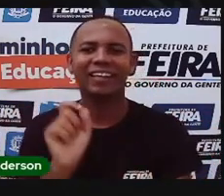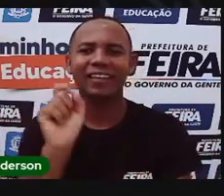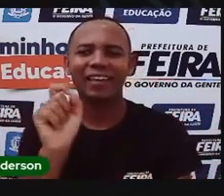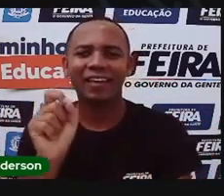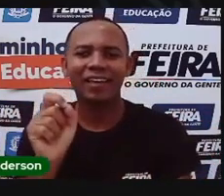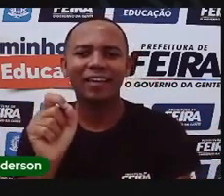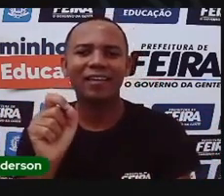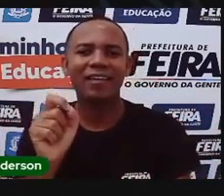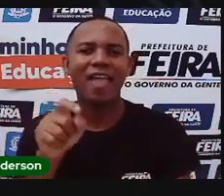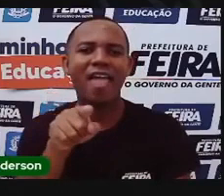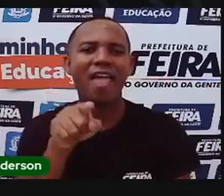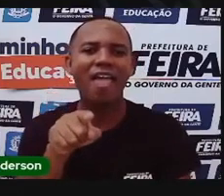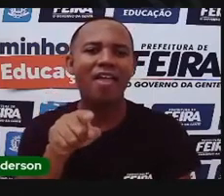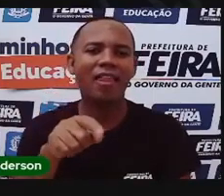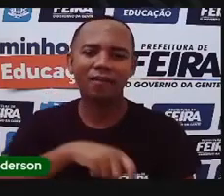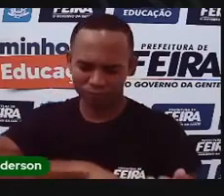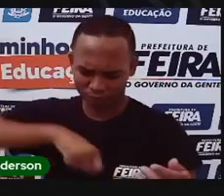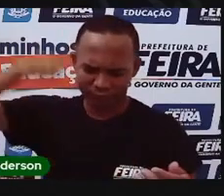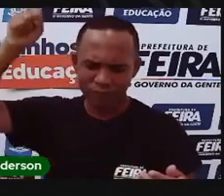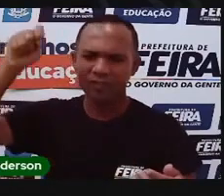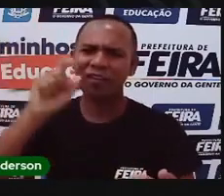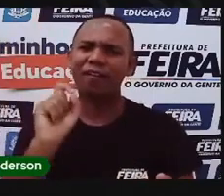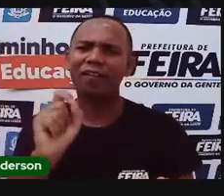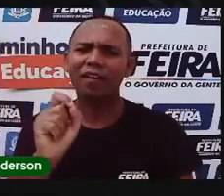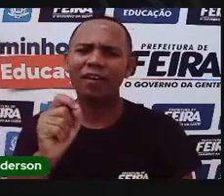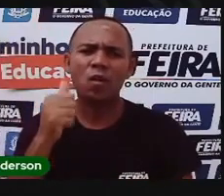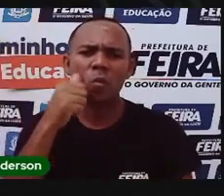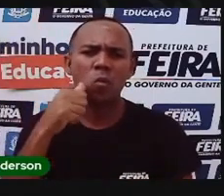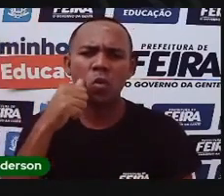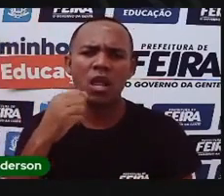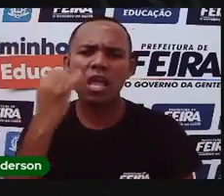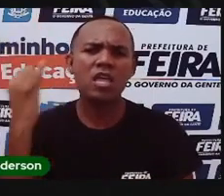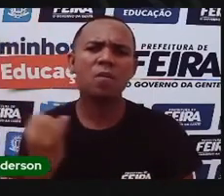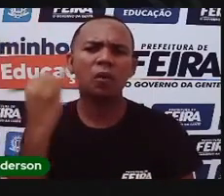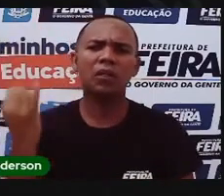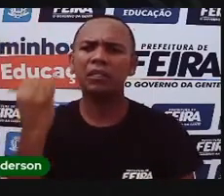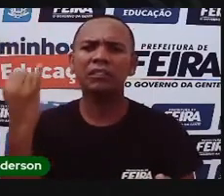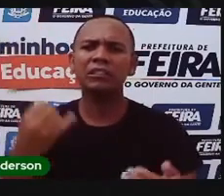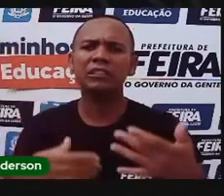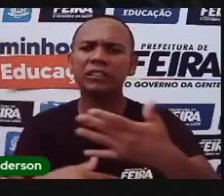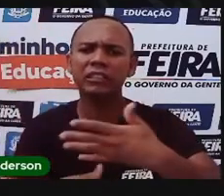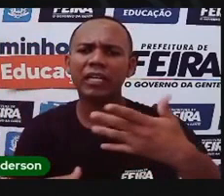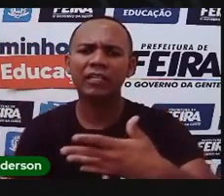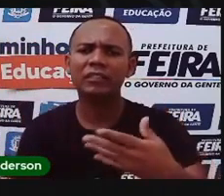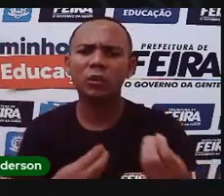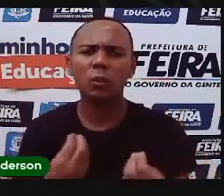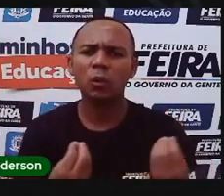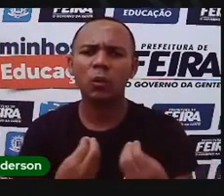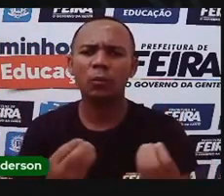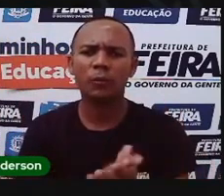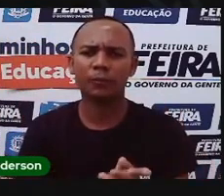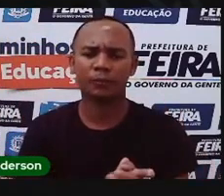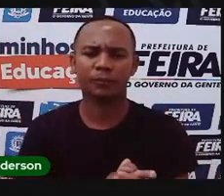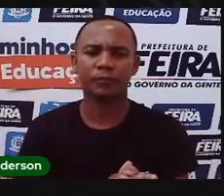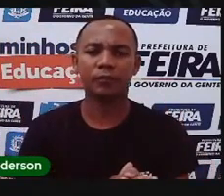Quitéria? Poxa, quem é essa mulher? Tão importante assim para a nossa cidade. Bom, Maria